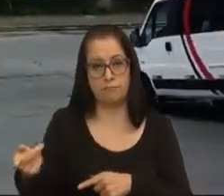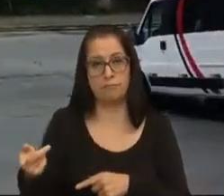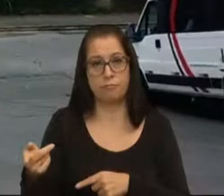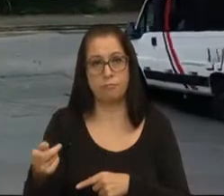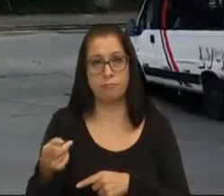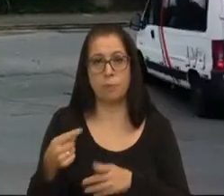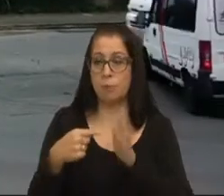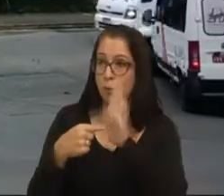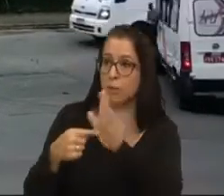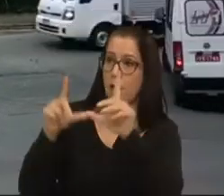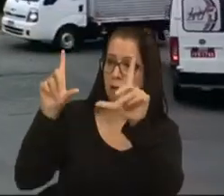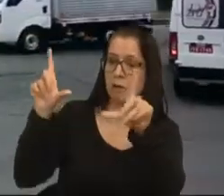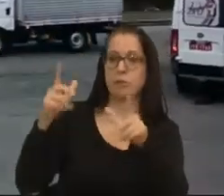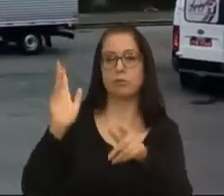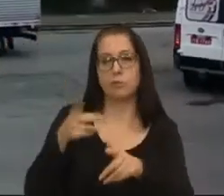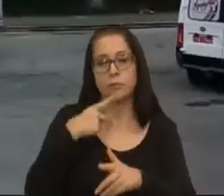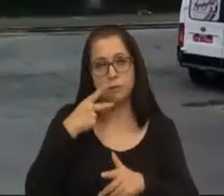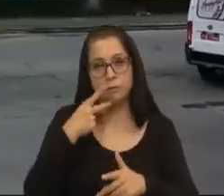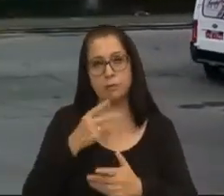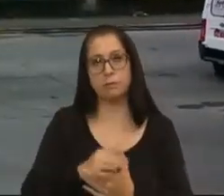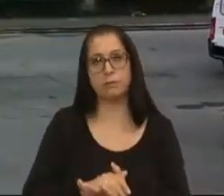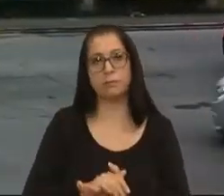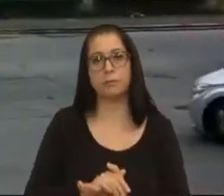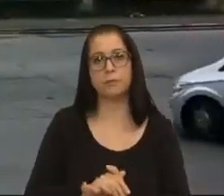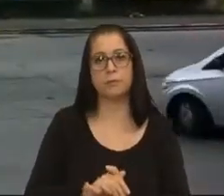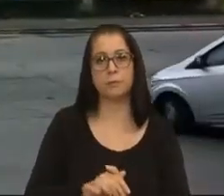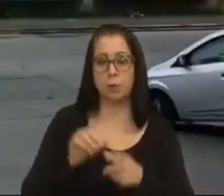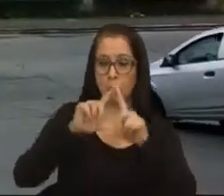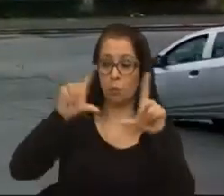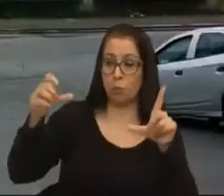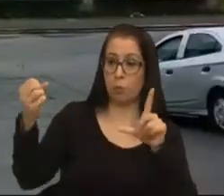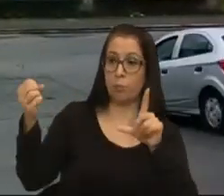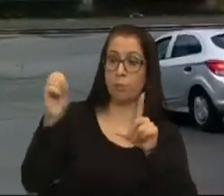sinalizar, como já falei, com faixas refletivas,